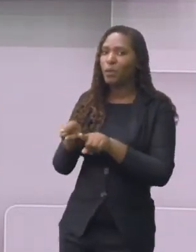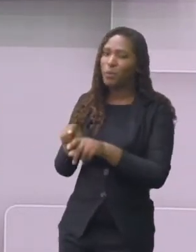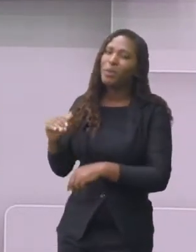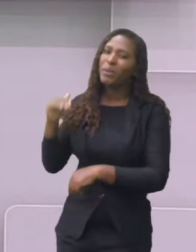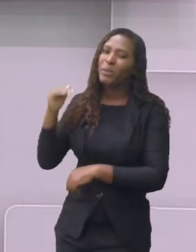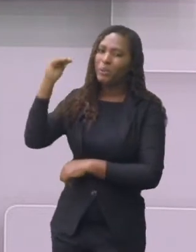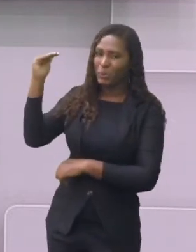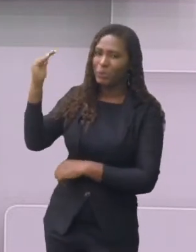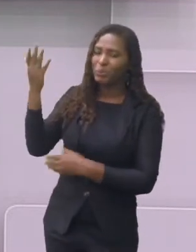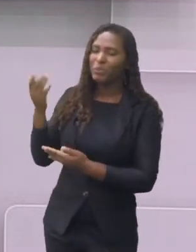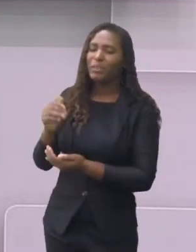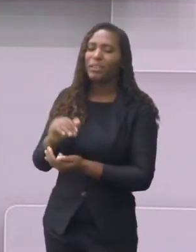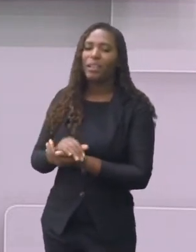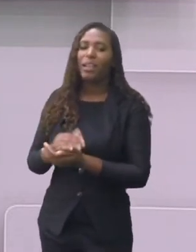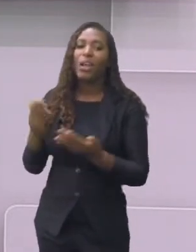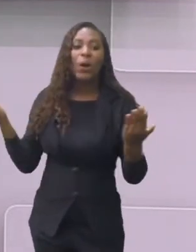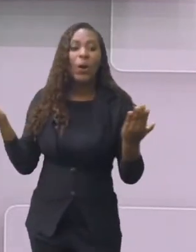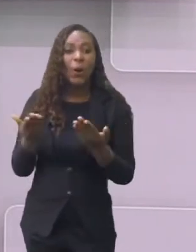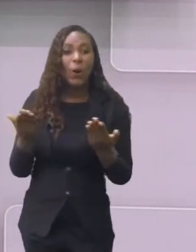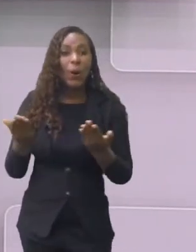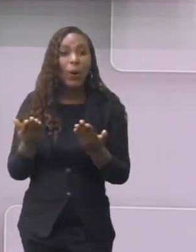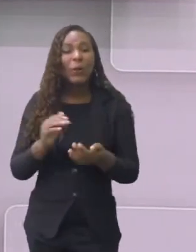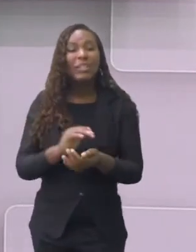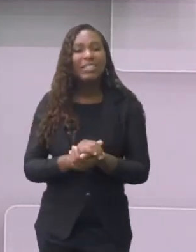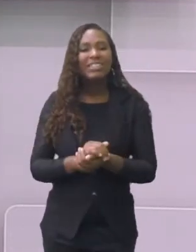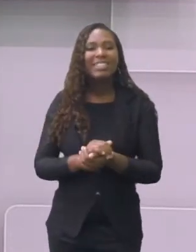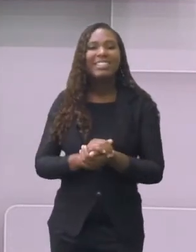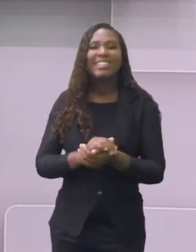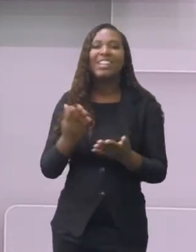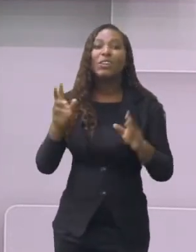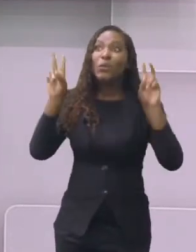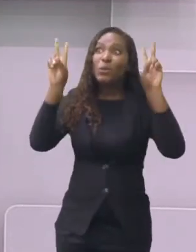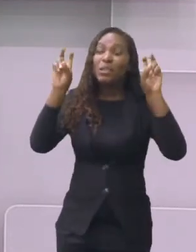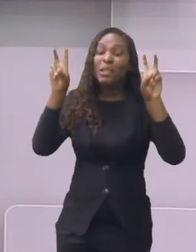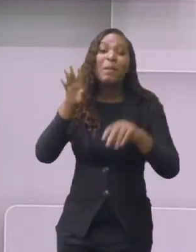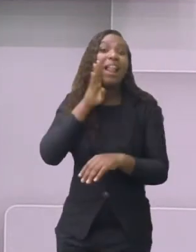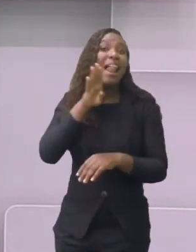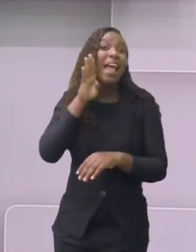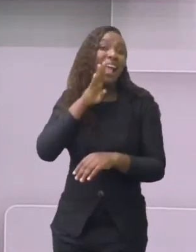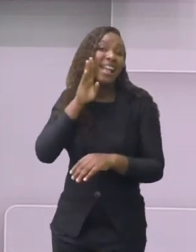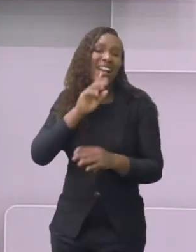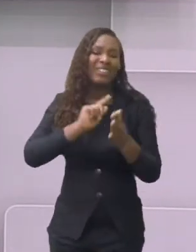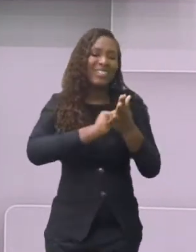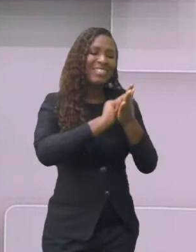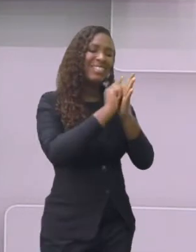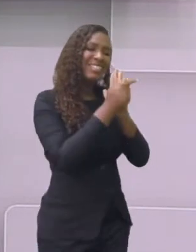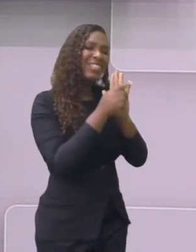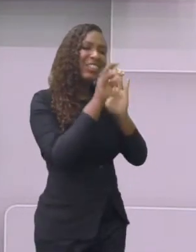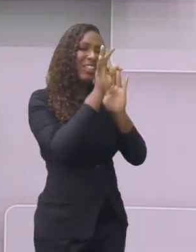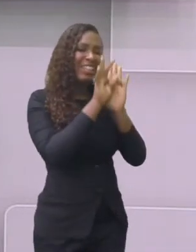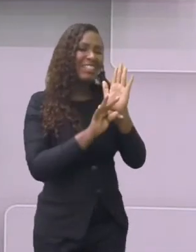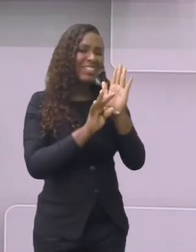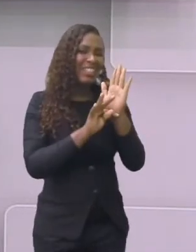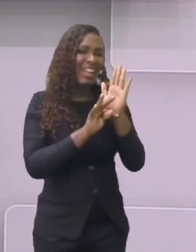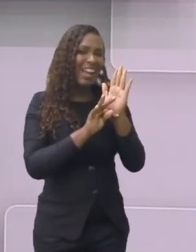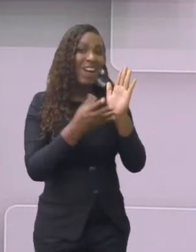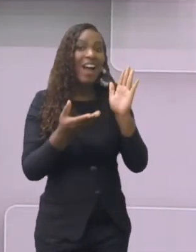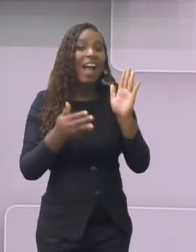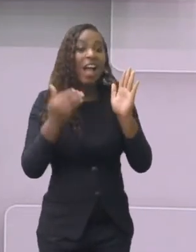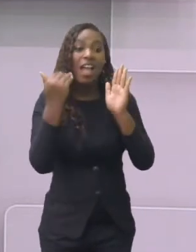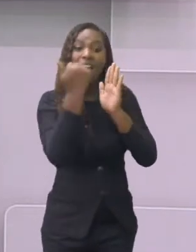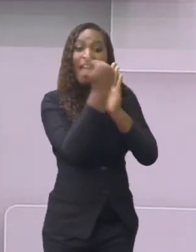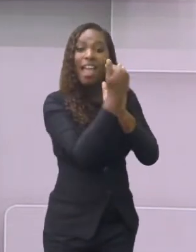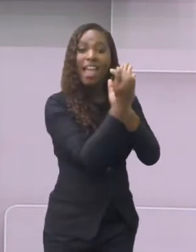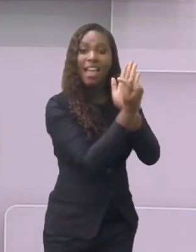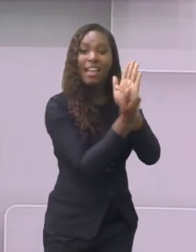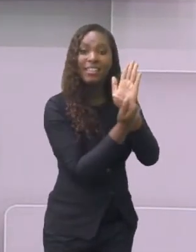hoje vamos abordar um tema muito legal, que é o gênero textual receita. E vamos aprender a ler uma receita,